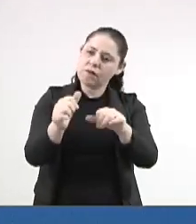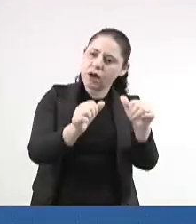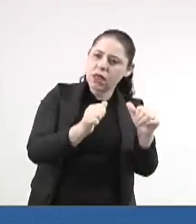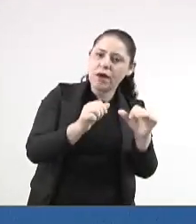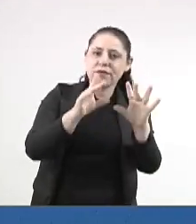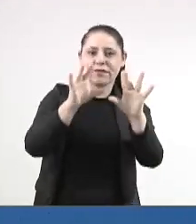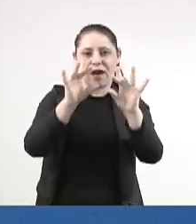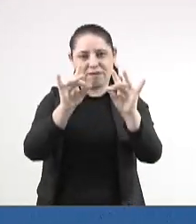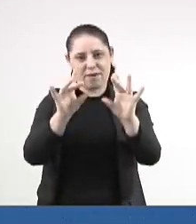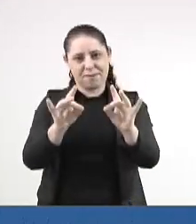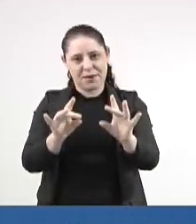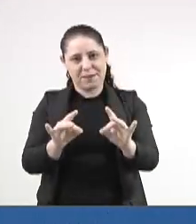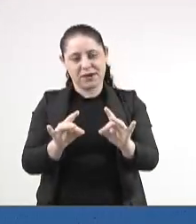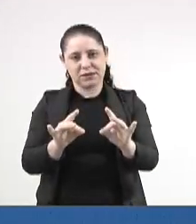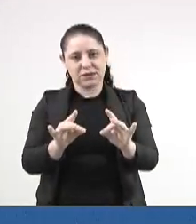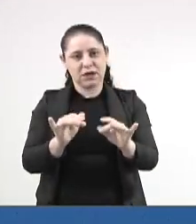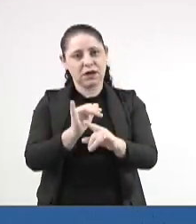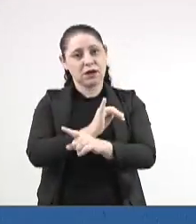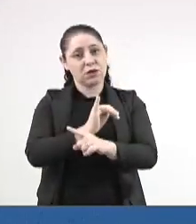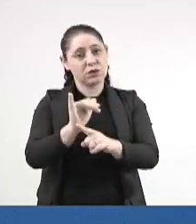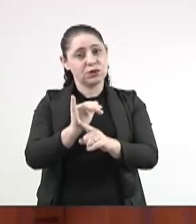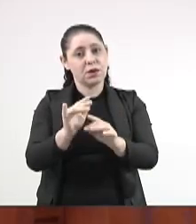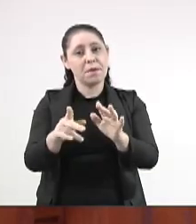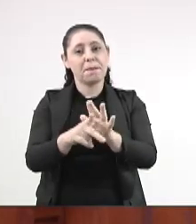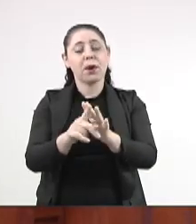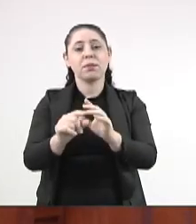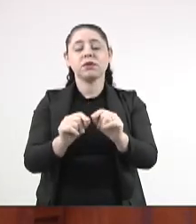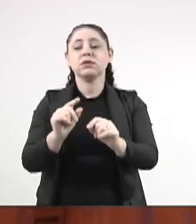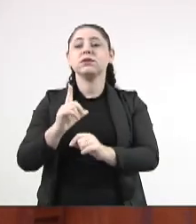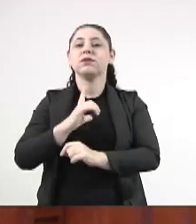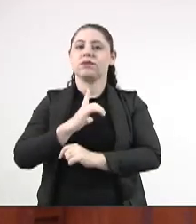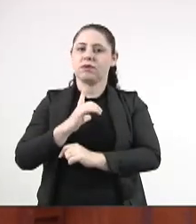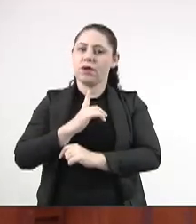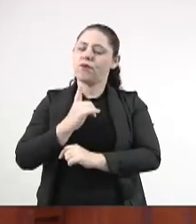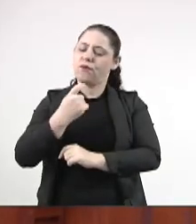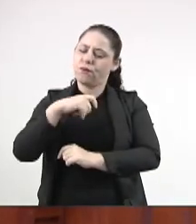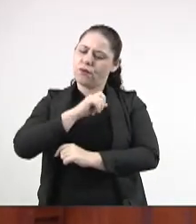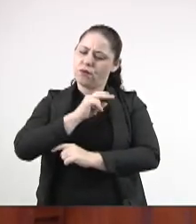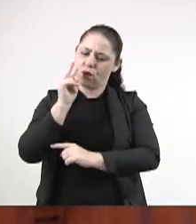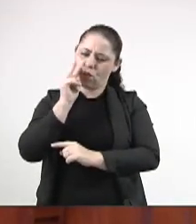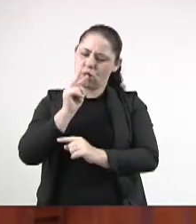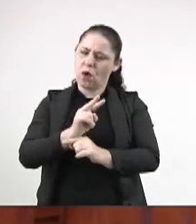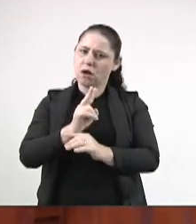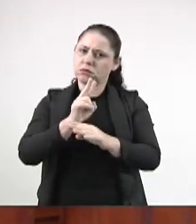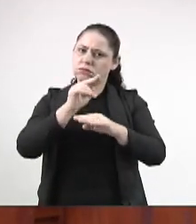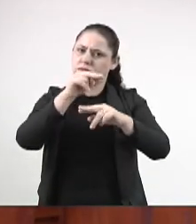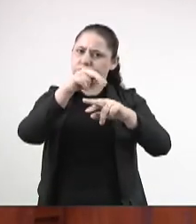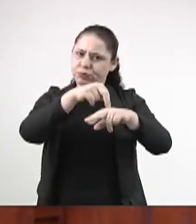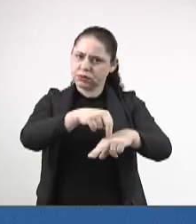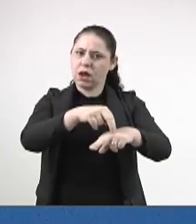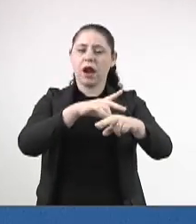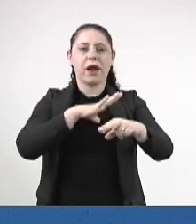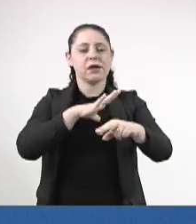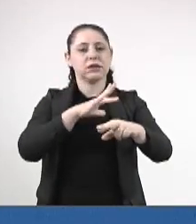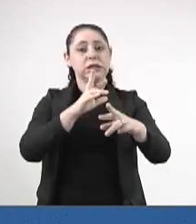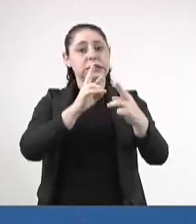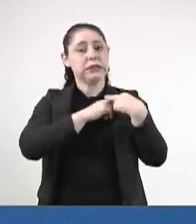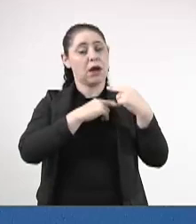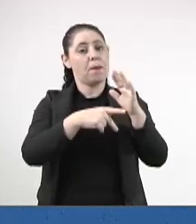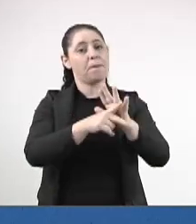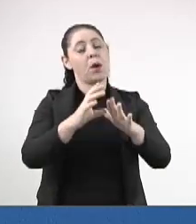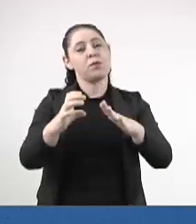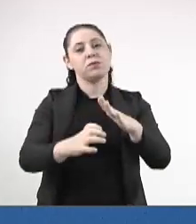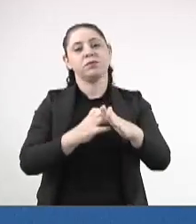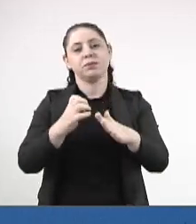estabelecer mecanismos para que haja uma fiscalização e a responsabilização dessas